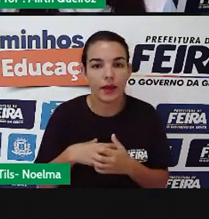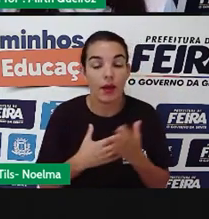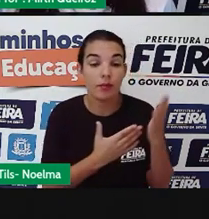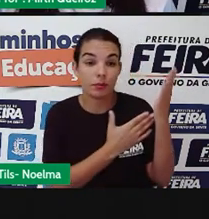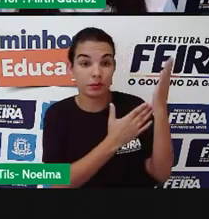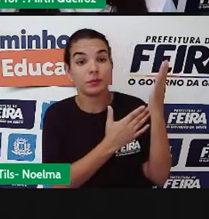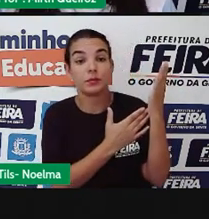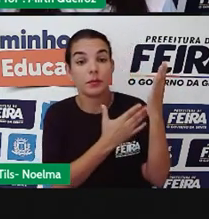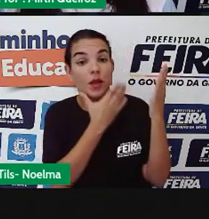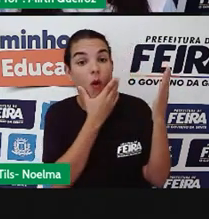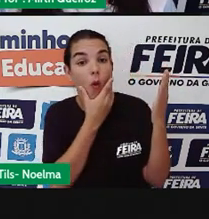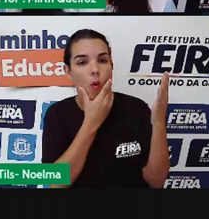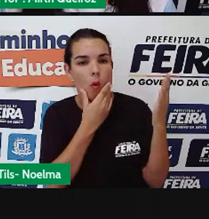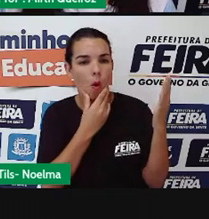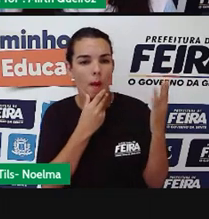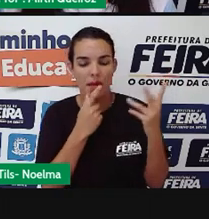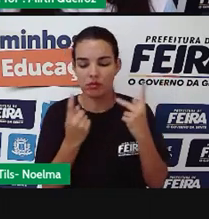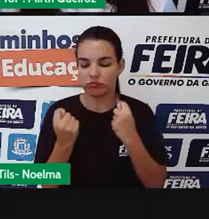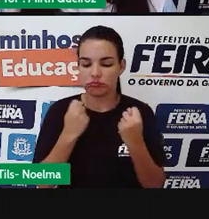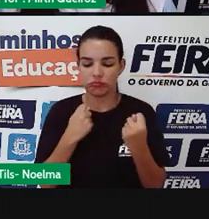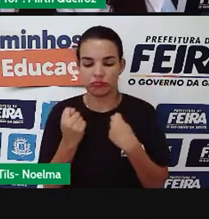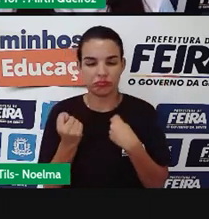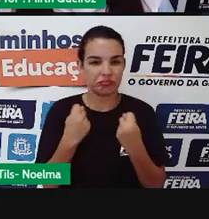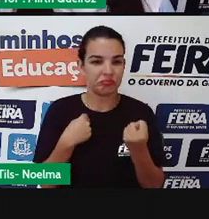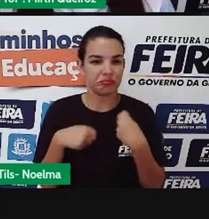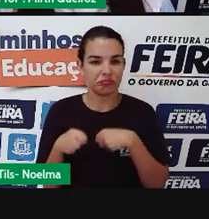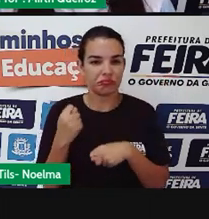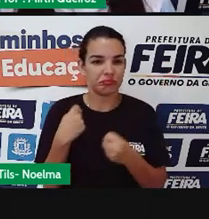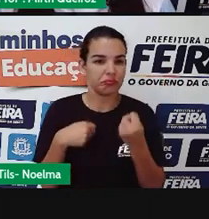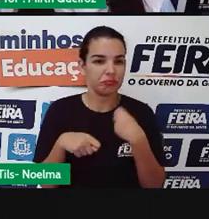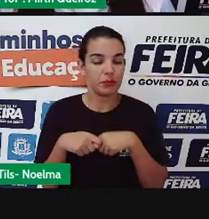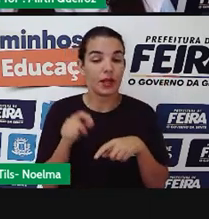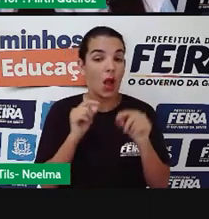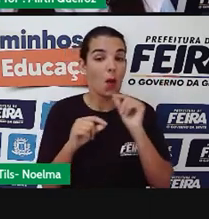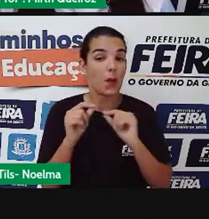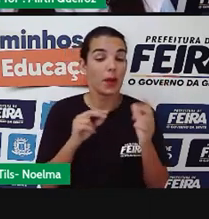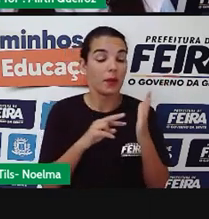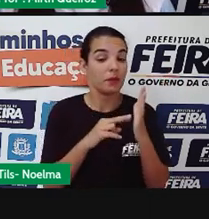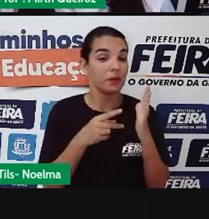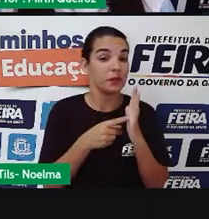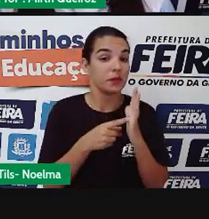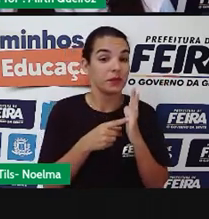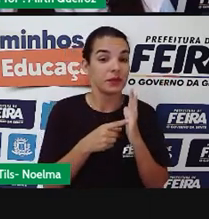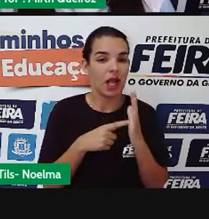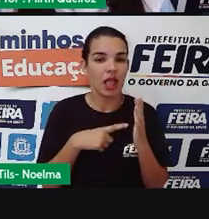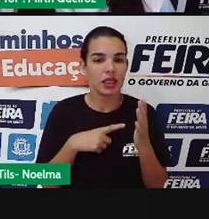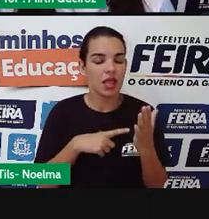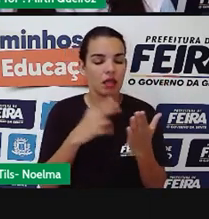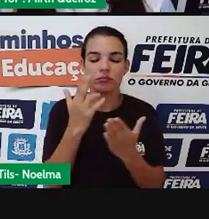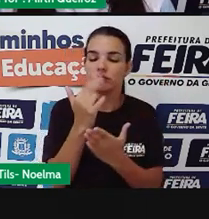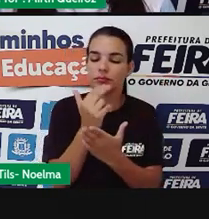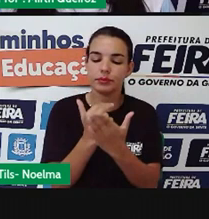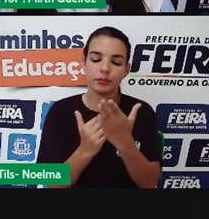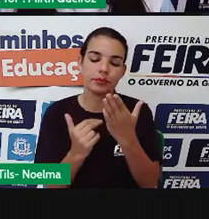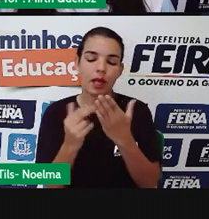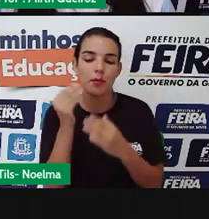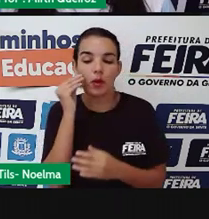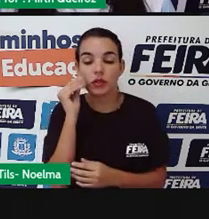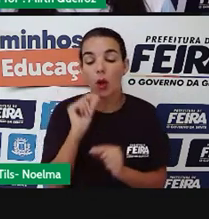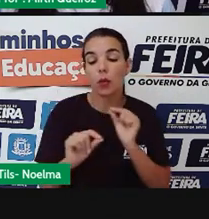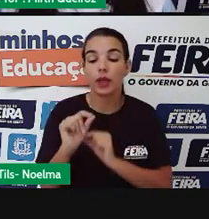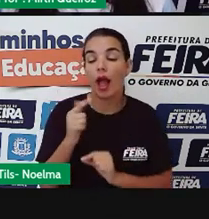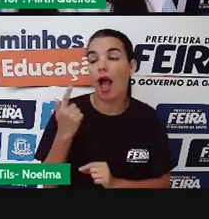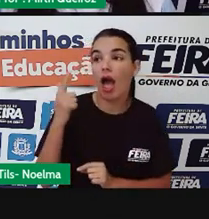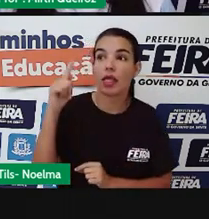Tem também o homem de negócios. O homem de negócios tem a função de caricatura dos adultos. que muitas